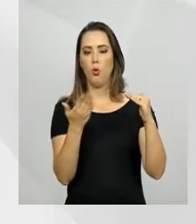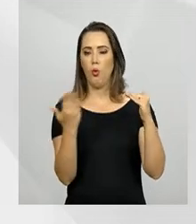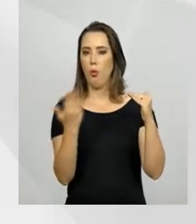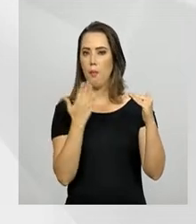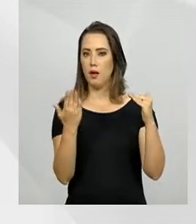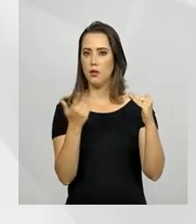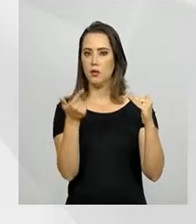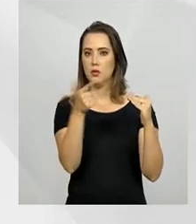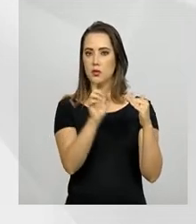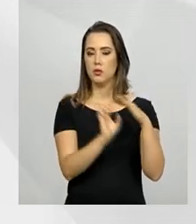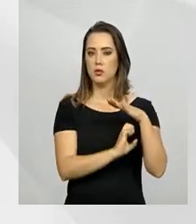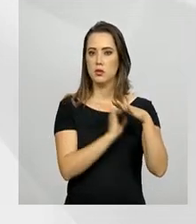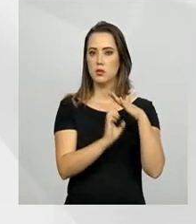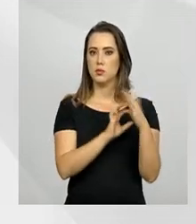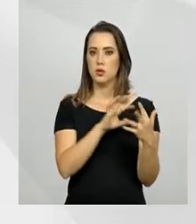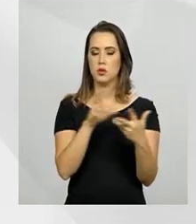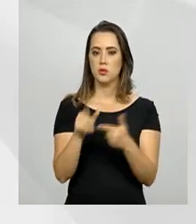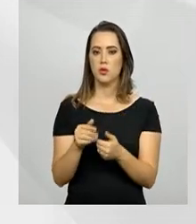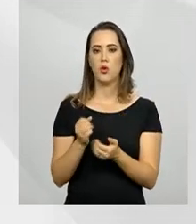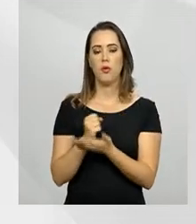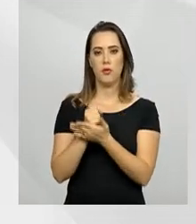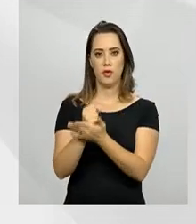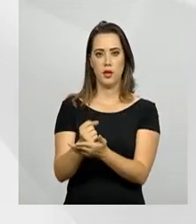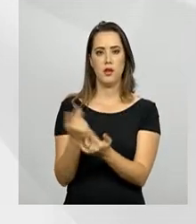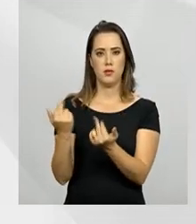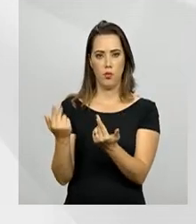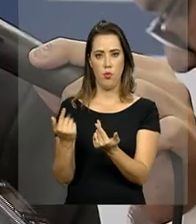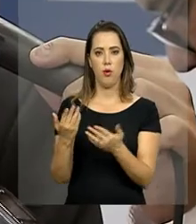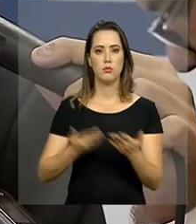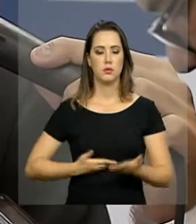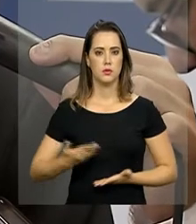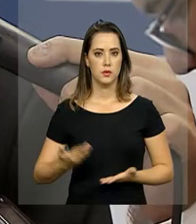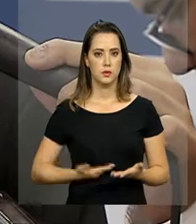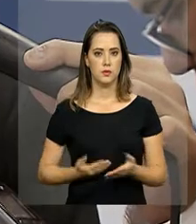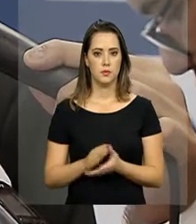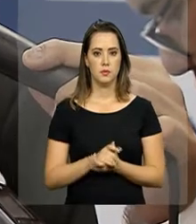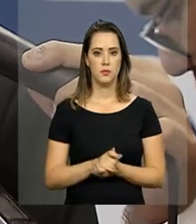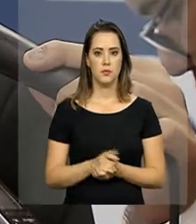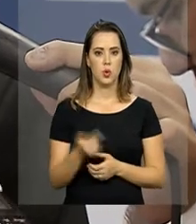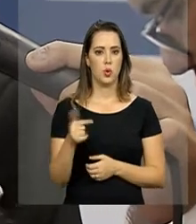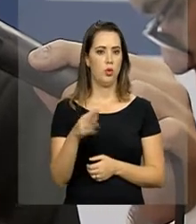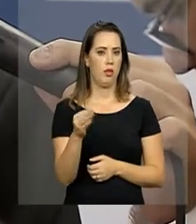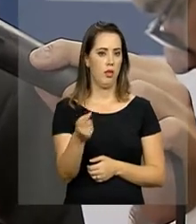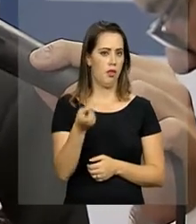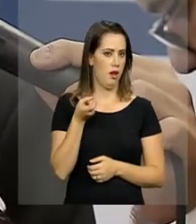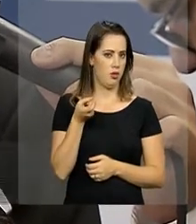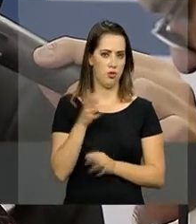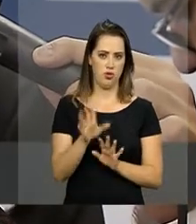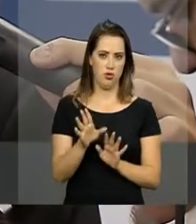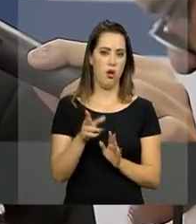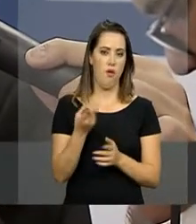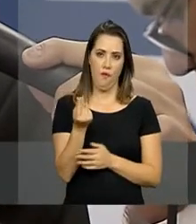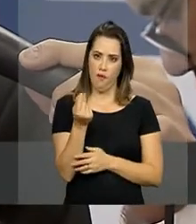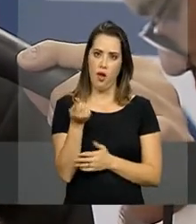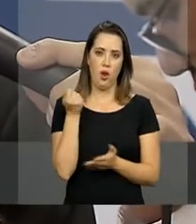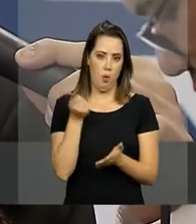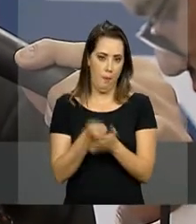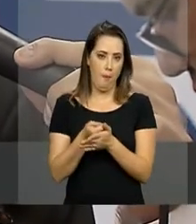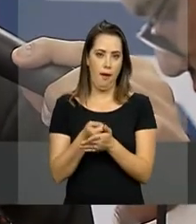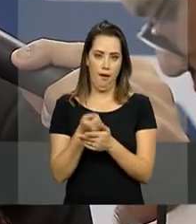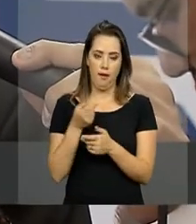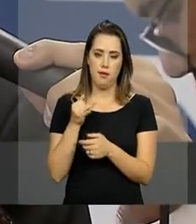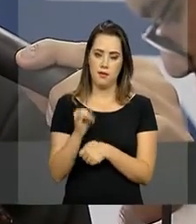empresas no mundo, que oferecem serviços semelhantes aos Correios. Não é uma taxa, em primeiro lugar. É um preço por um serviço. Está sendo